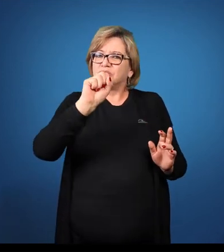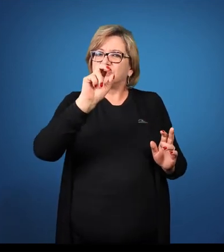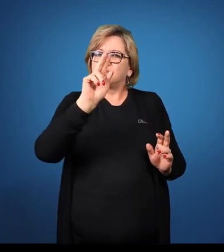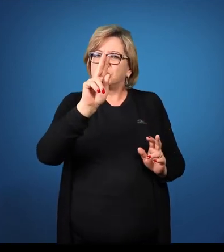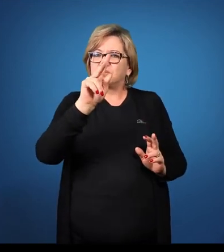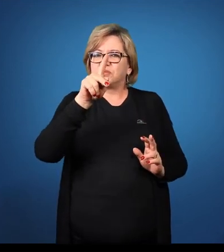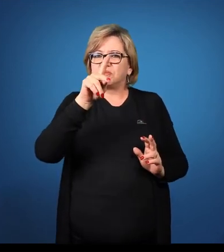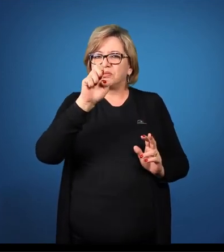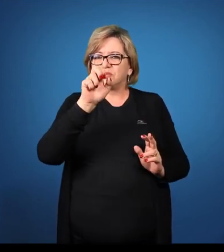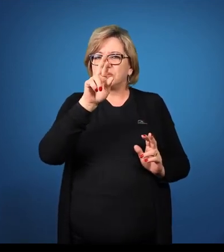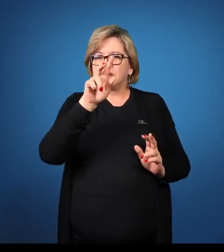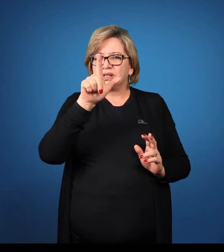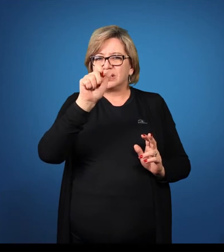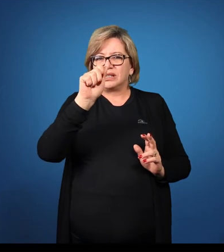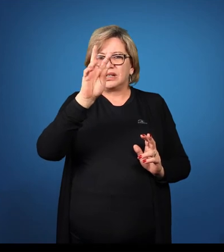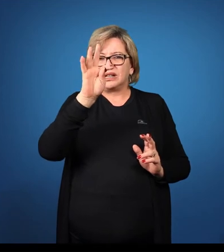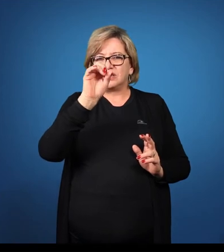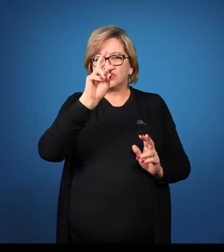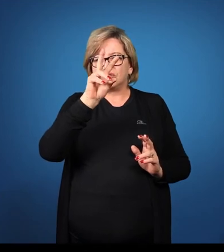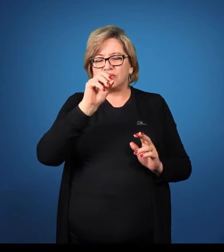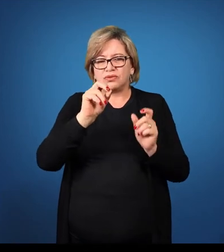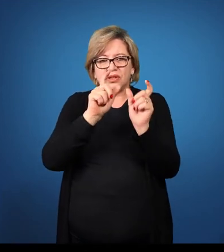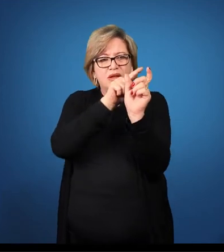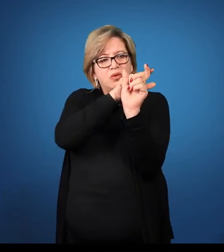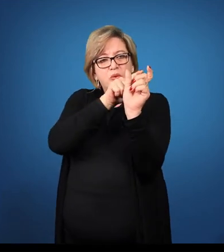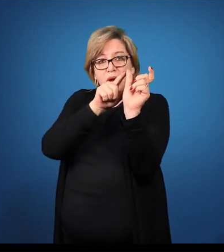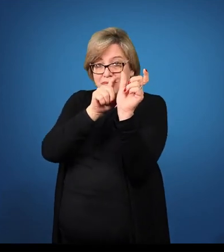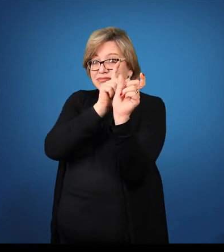acrescentando